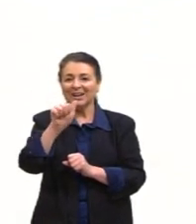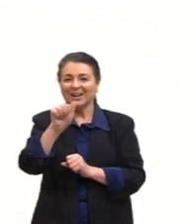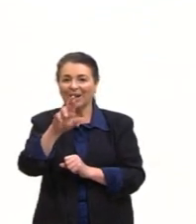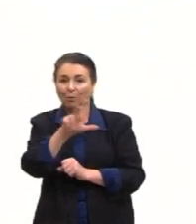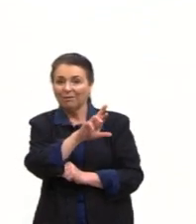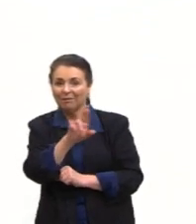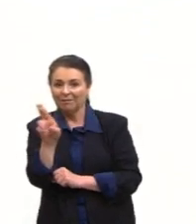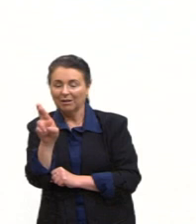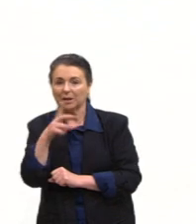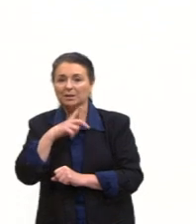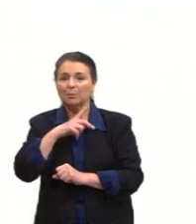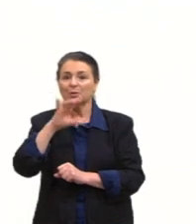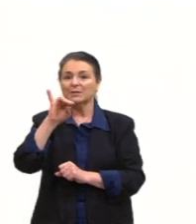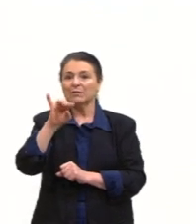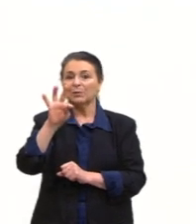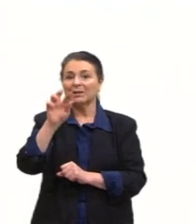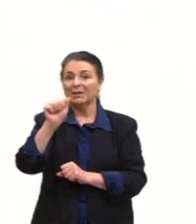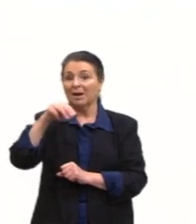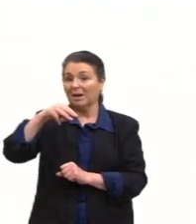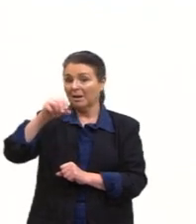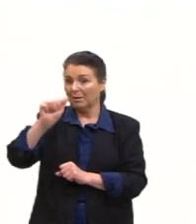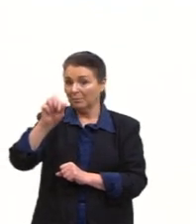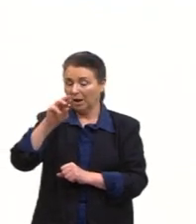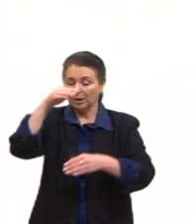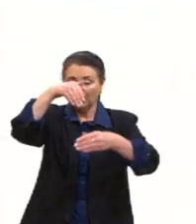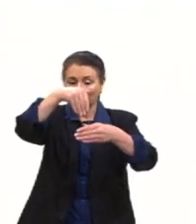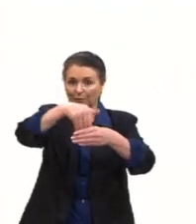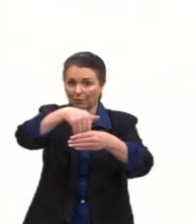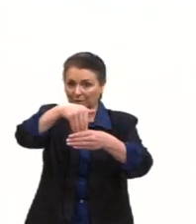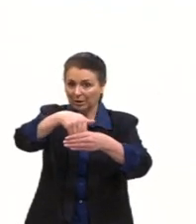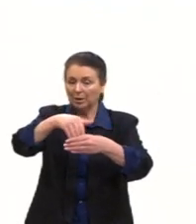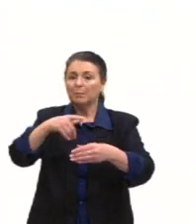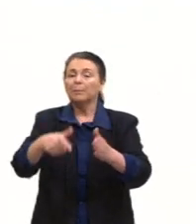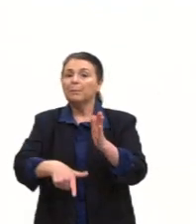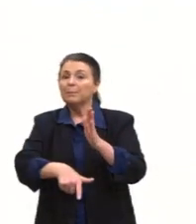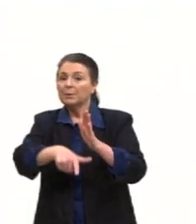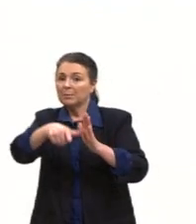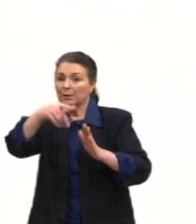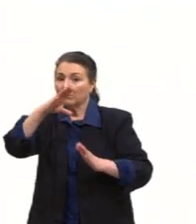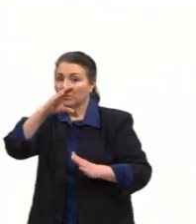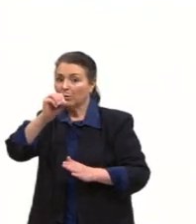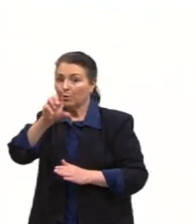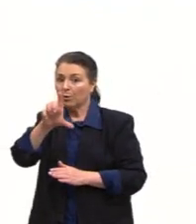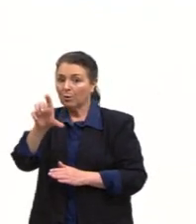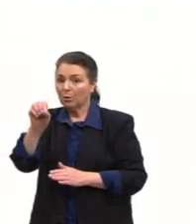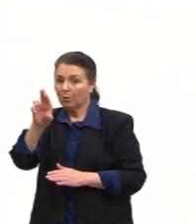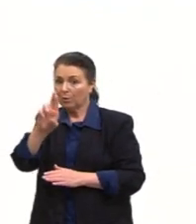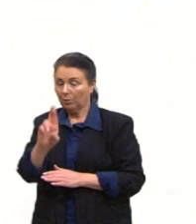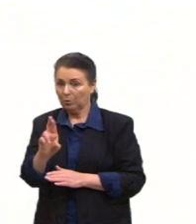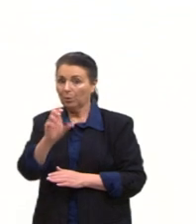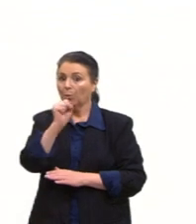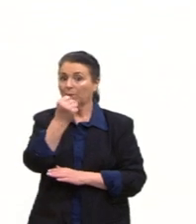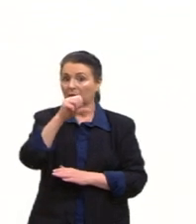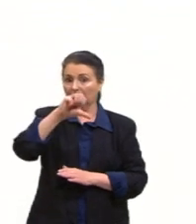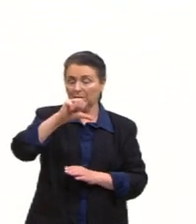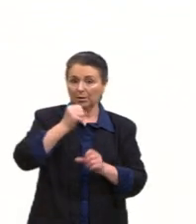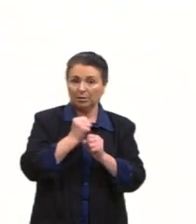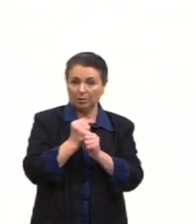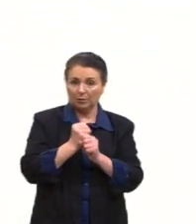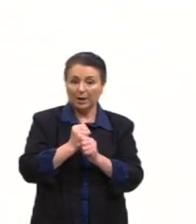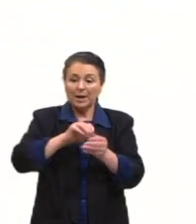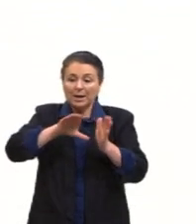Teve o Itamar Franco, que foi eleito. Aliás, teve o Collor. O Collor foi eleito em 89. Ele confisca as